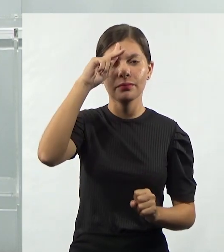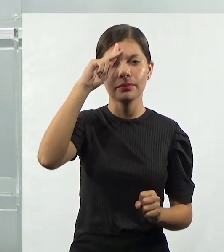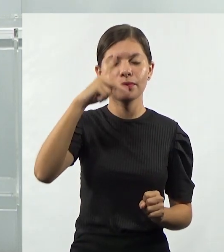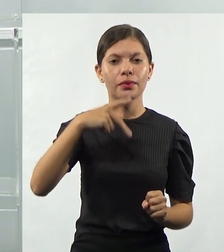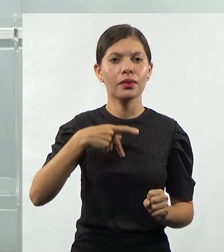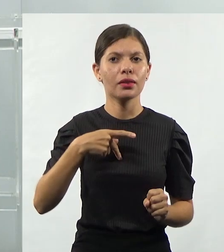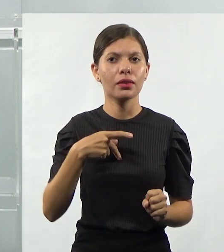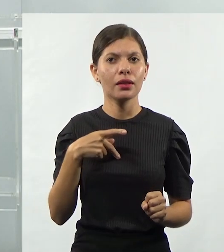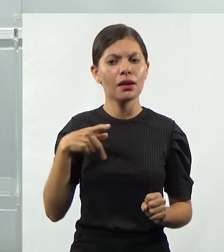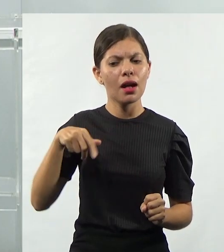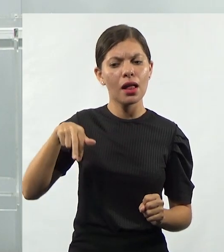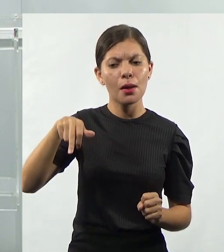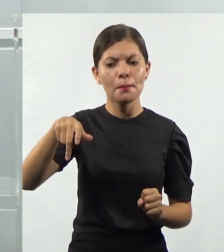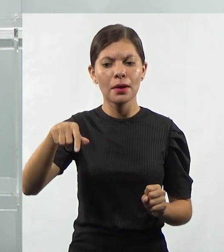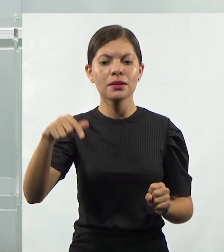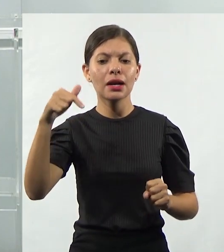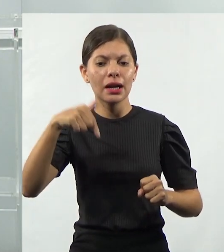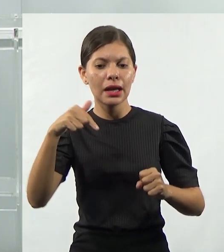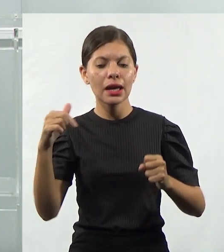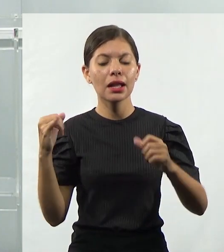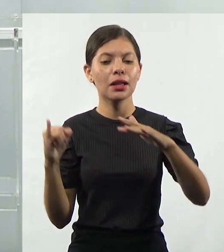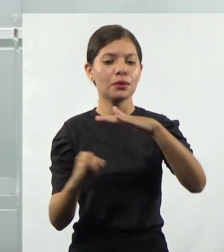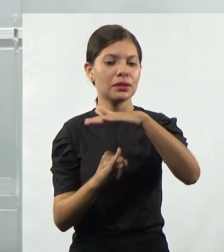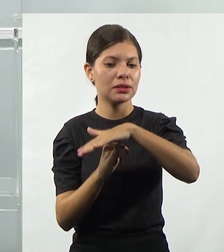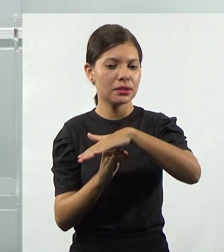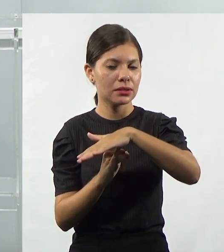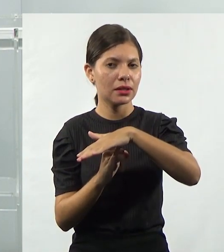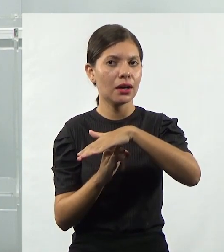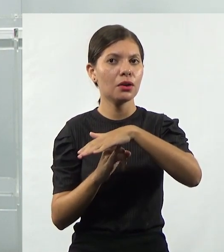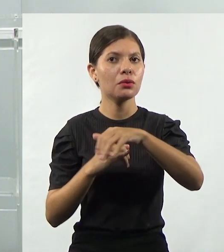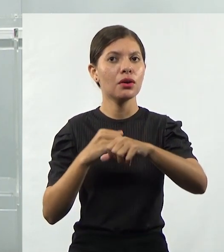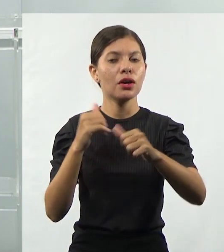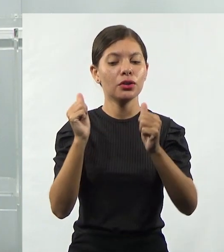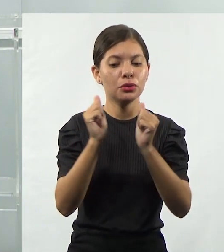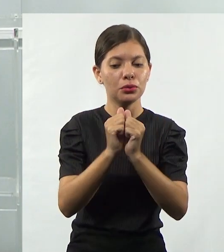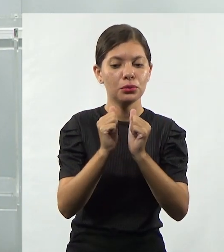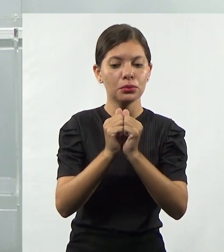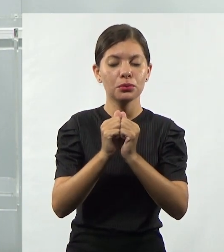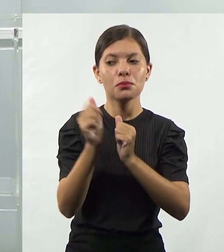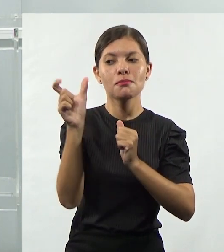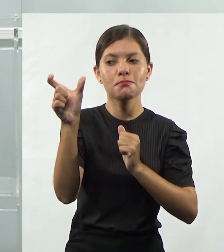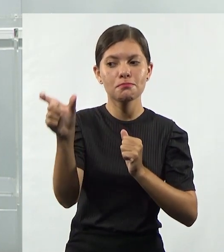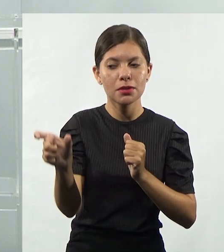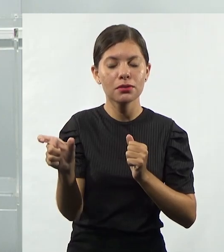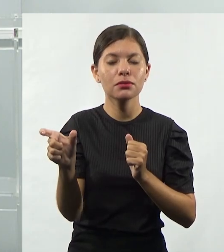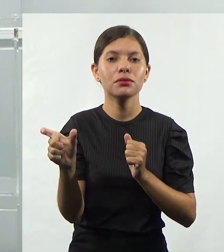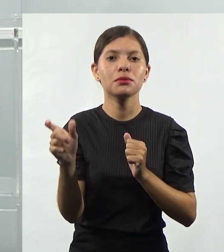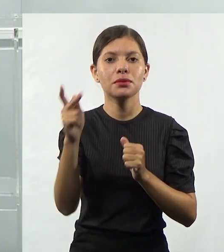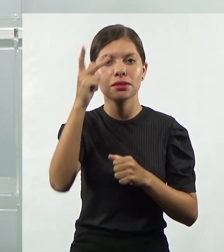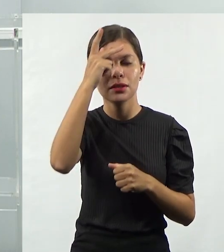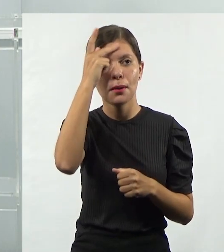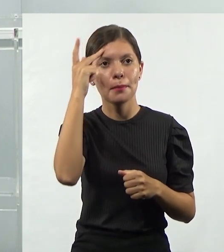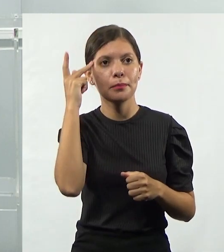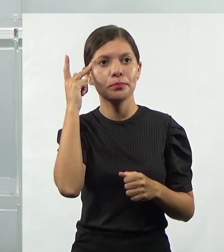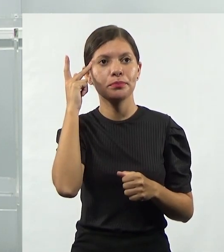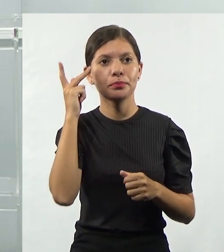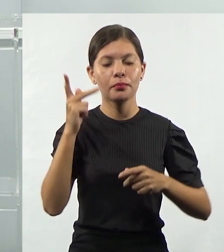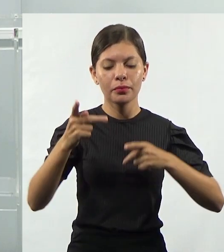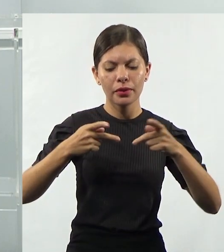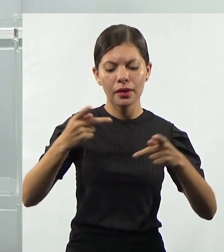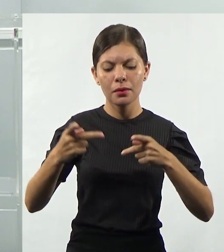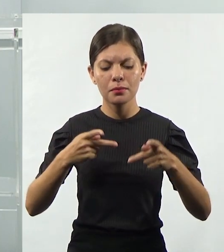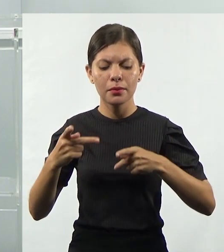aqui na organização, é feito também de comum acordo com as pessoas. E existem processos internos,